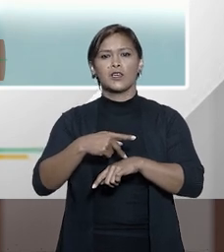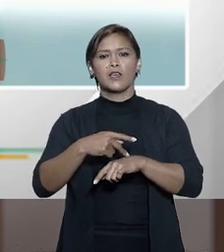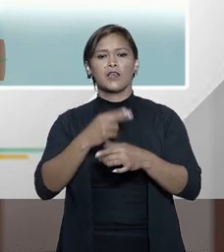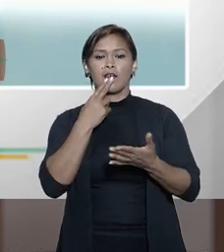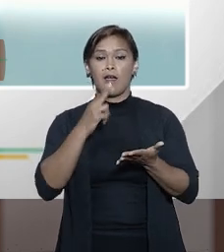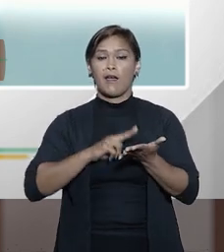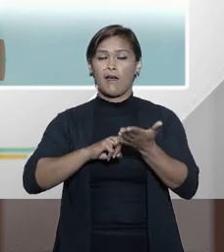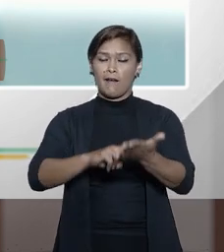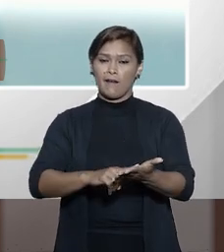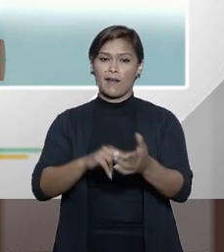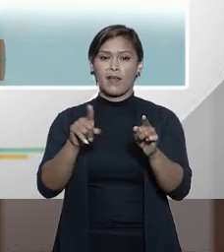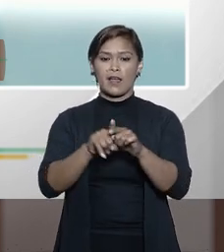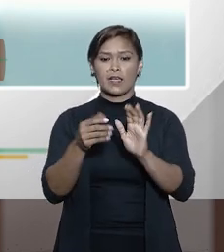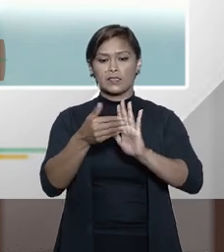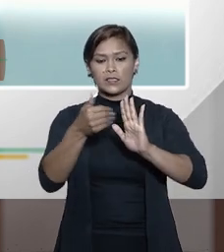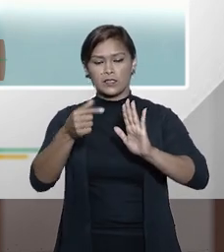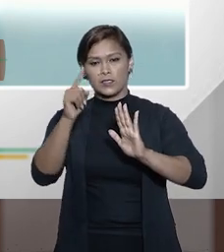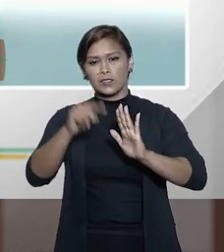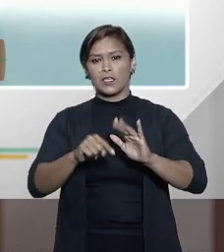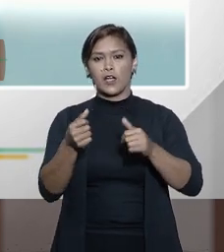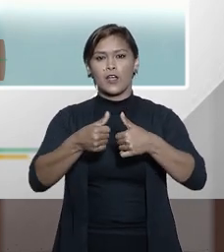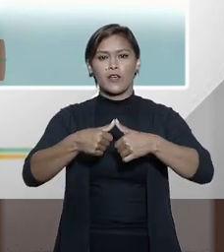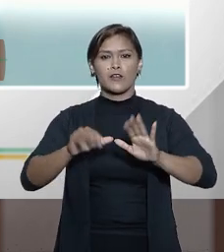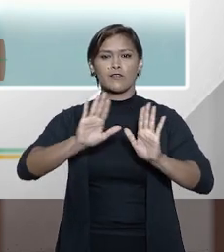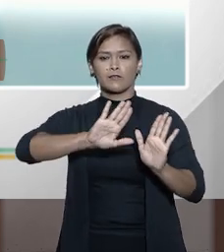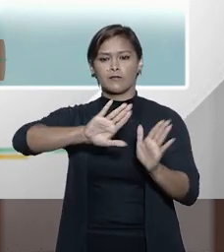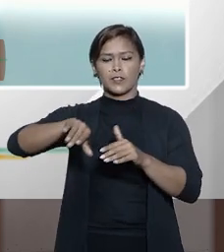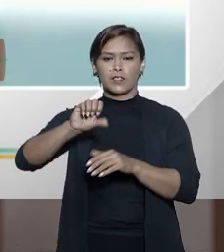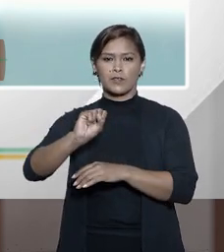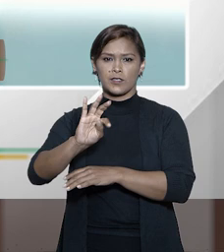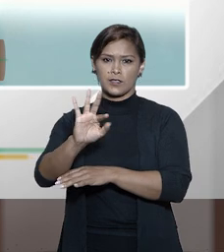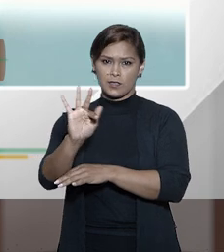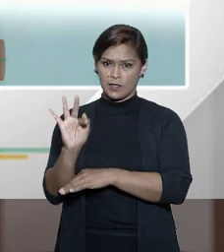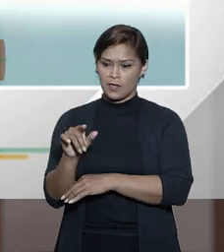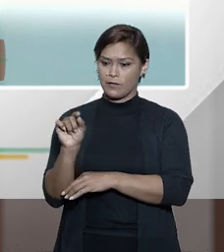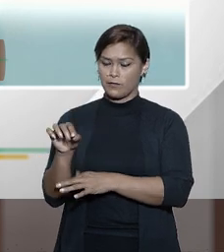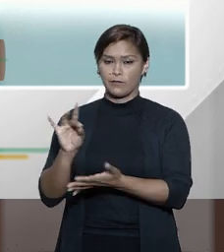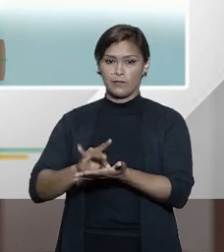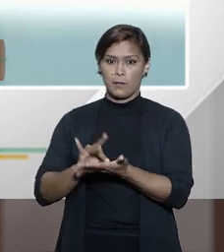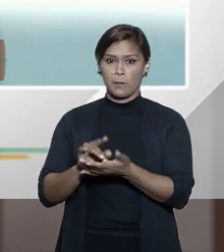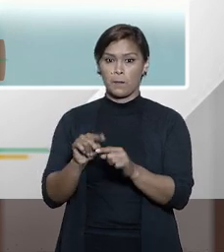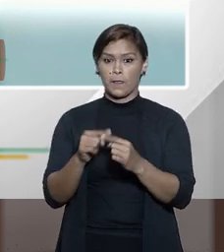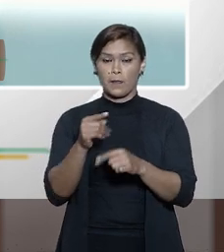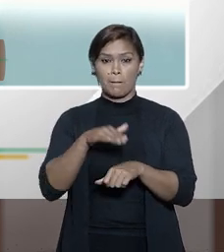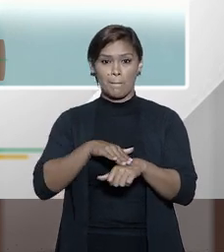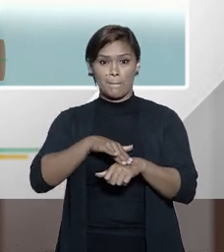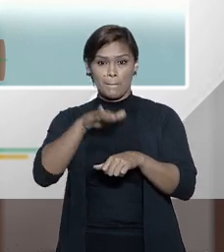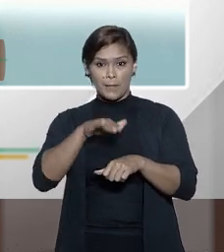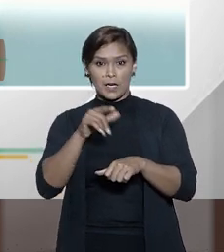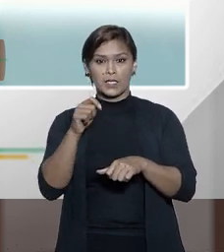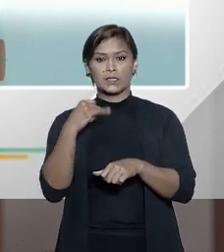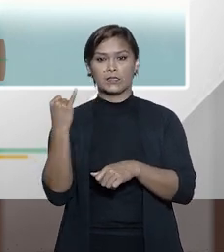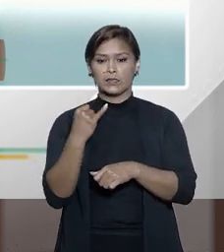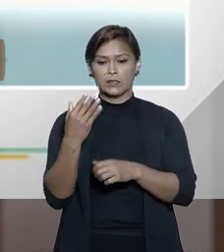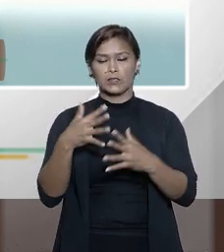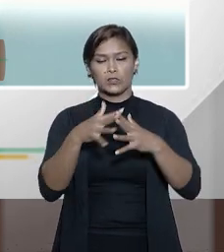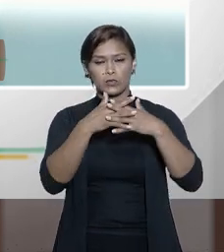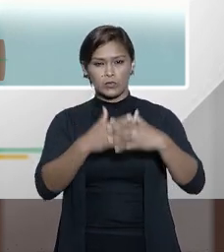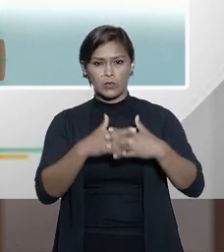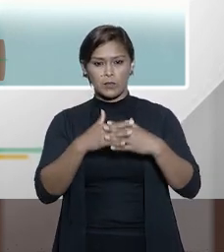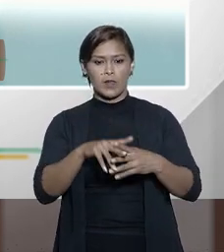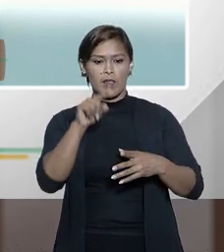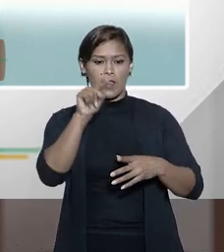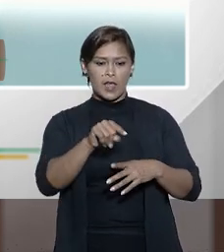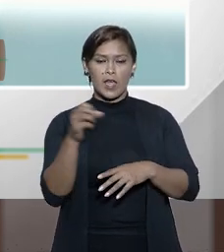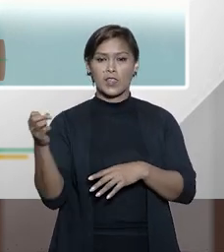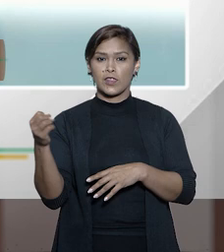rogatória e a extradição, que acabou ficando com o Supremo mesmo. A massa mais complexa